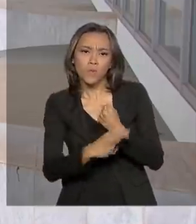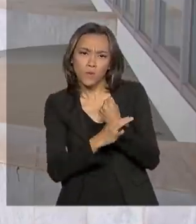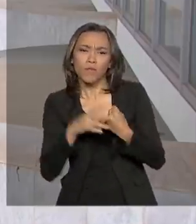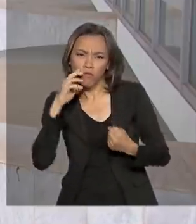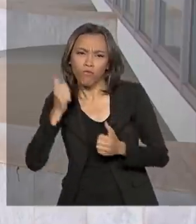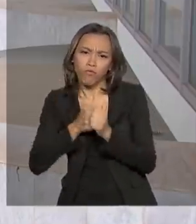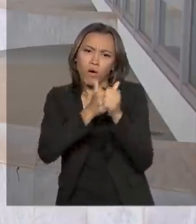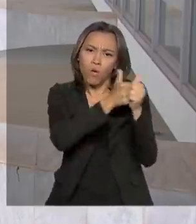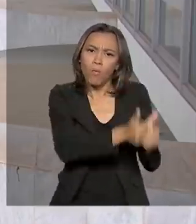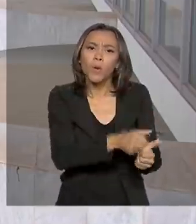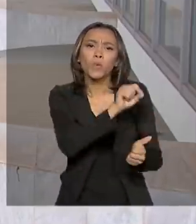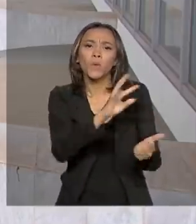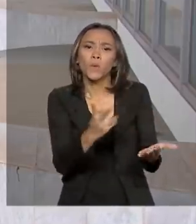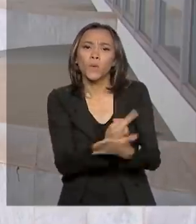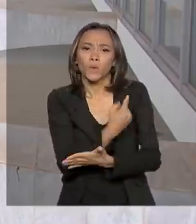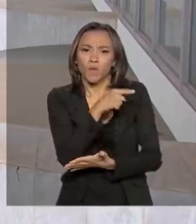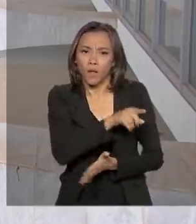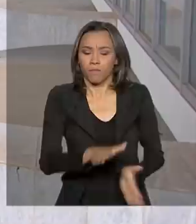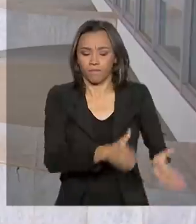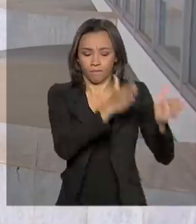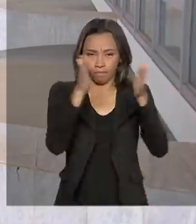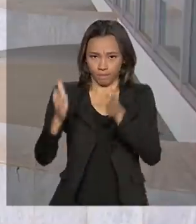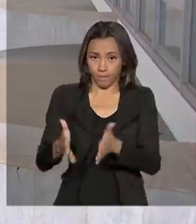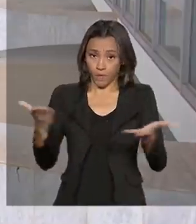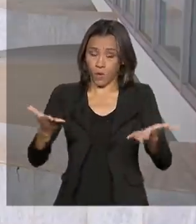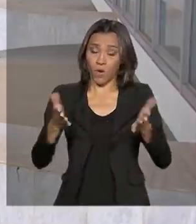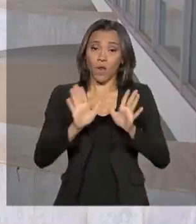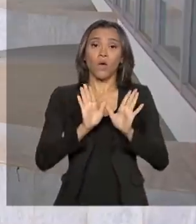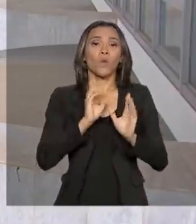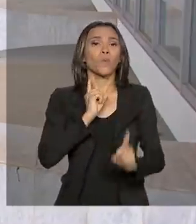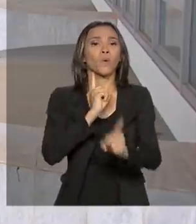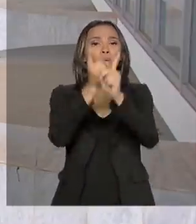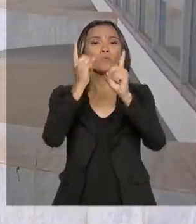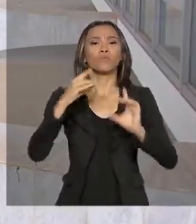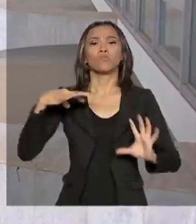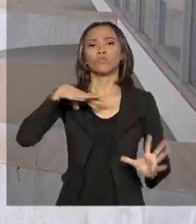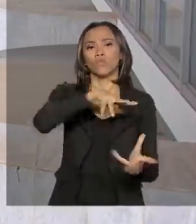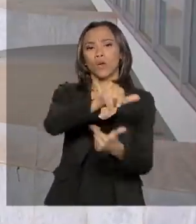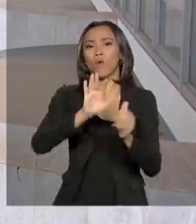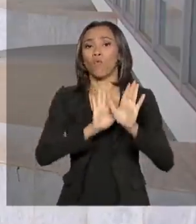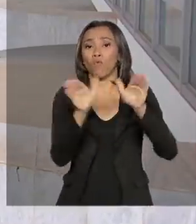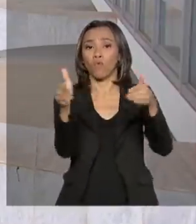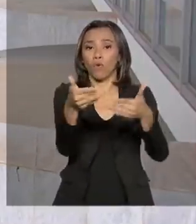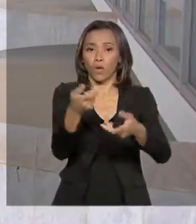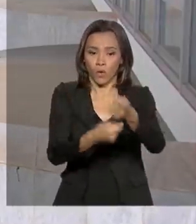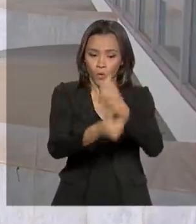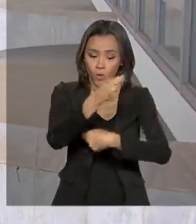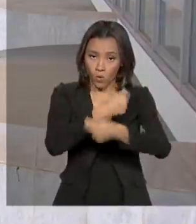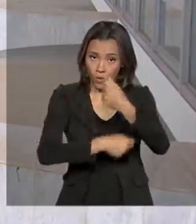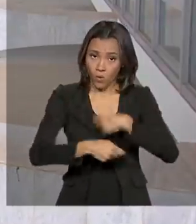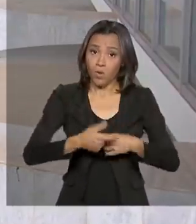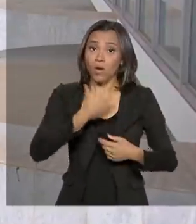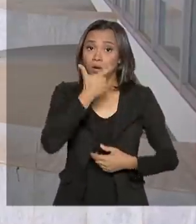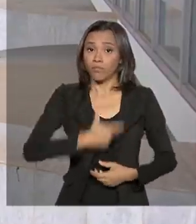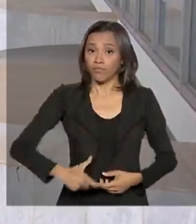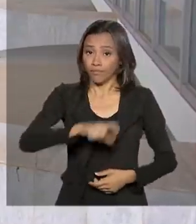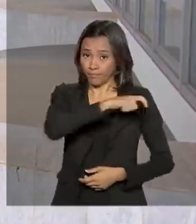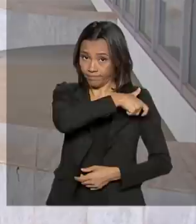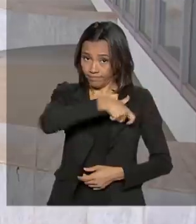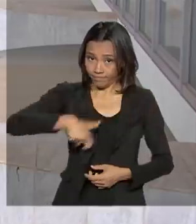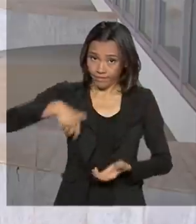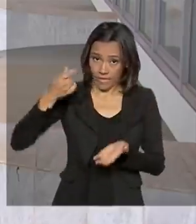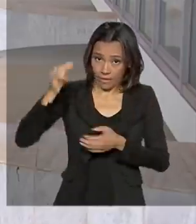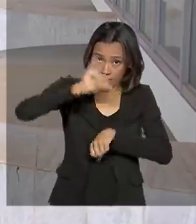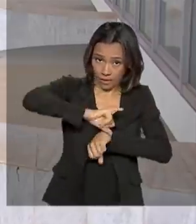agora a gente fala sobre o Fórum Econômico Mundial que acontece na Suíça, em Davos, na Suíça e que reúne aproximadamente 3